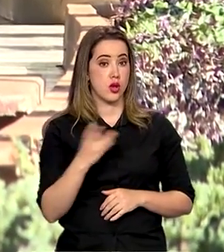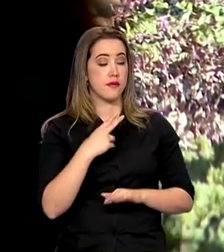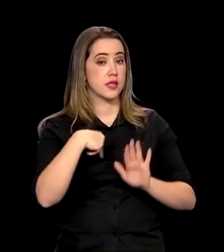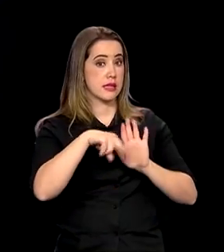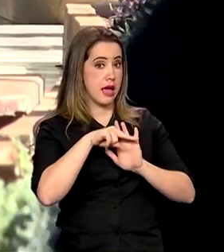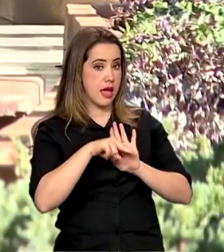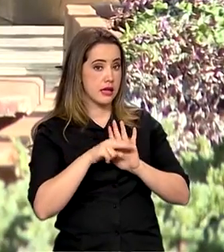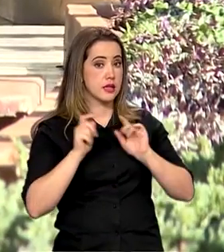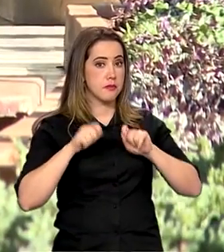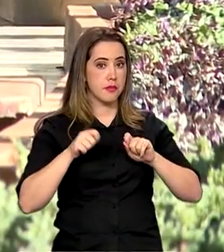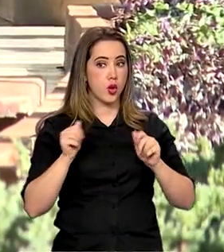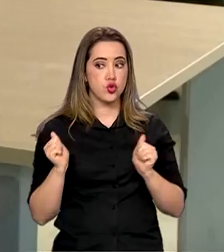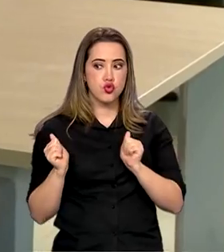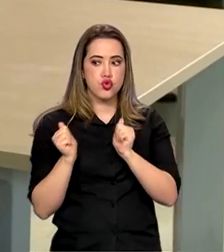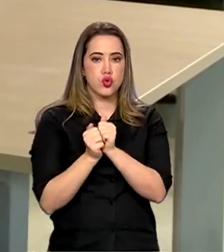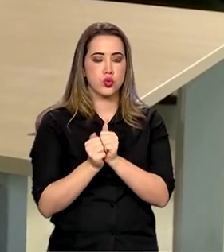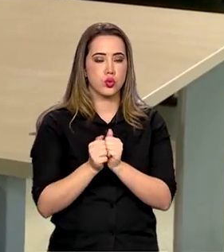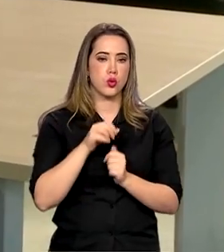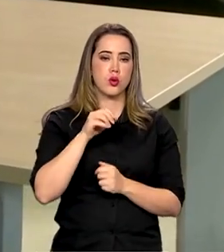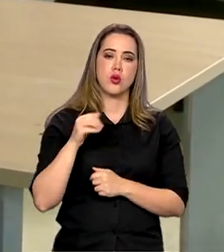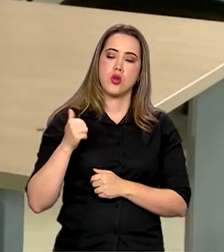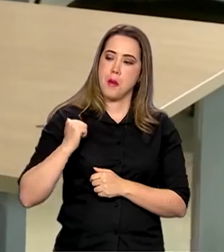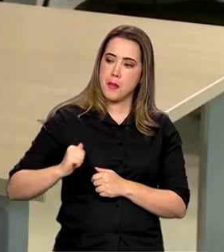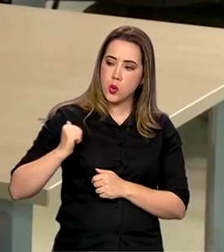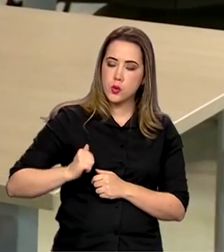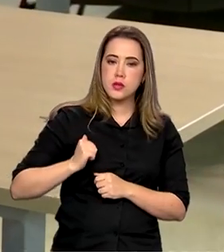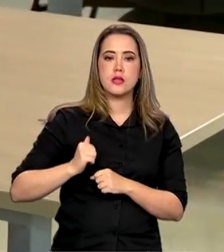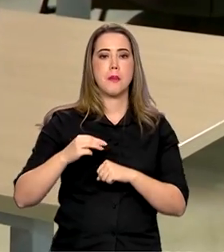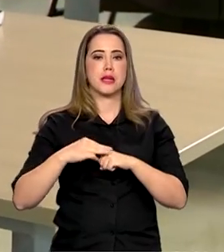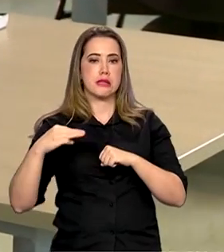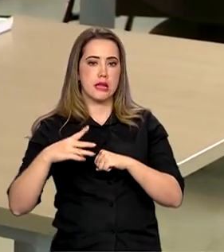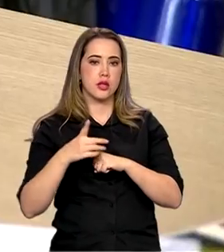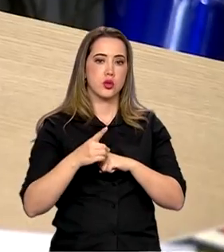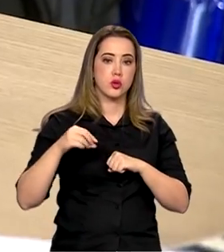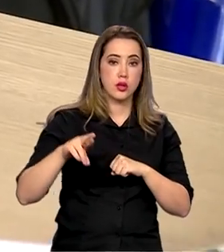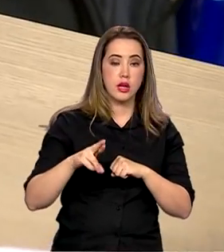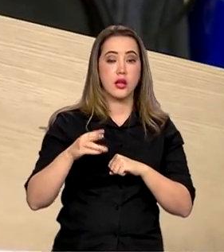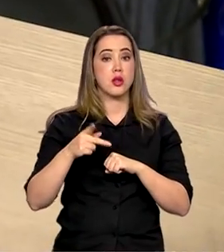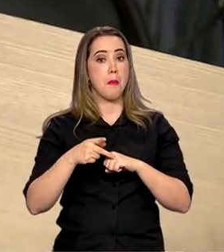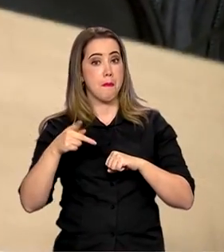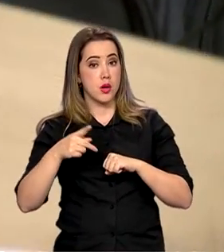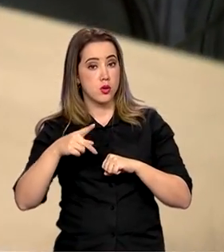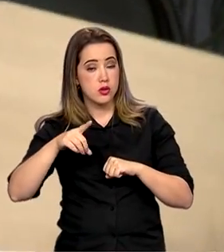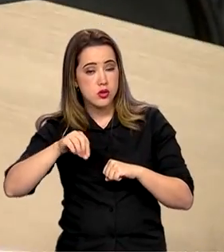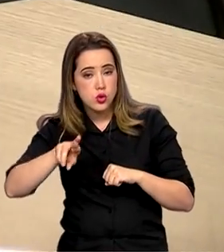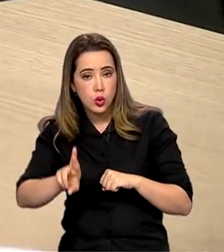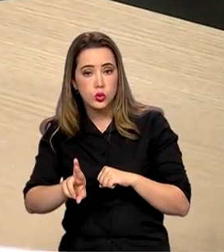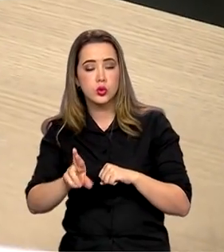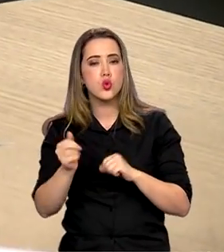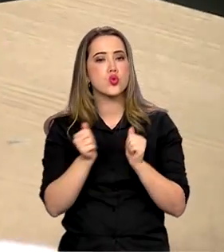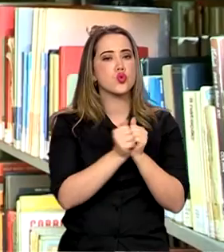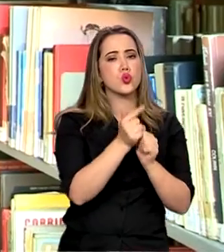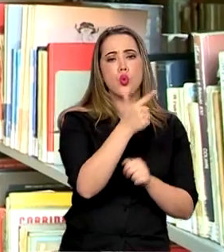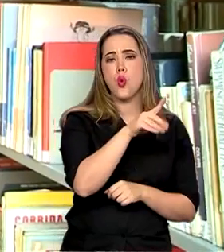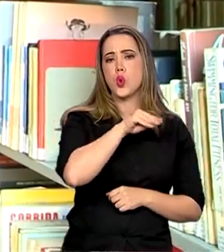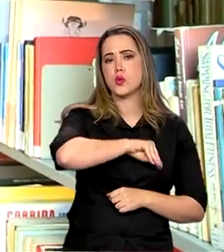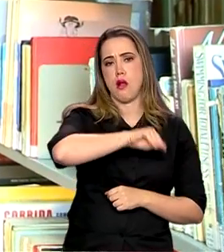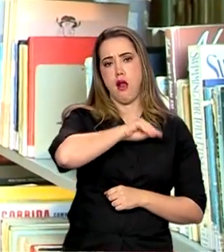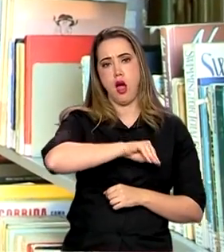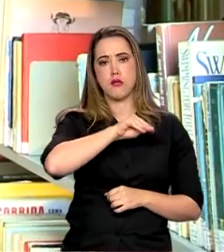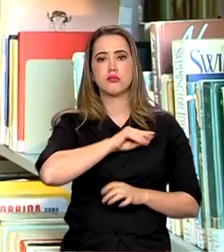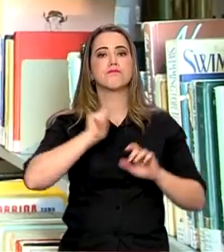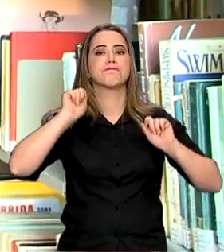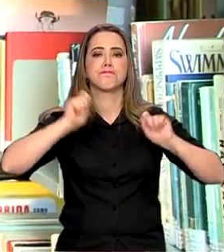permitem o acúmulo de bolsas de mestrado, doutorado e pós-doutorado com outras atividades remuneradas. Outra